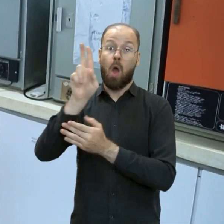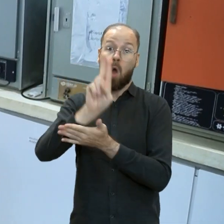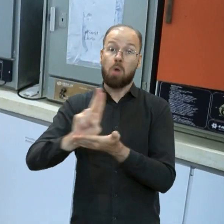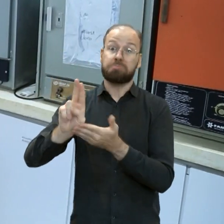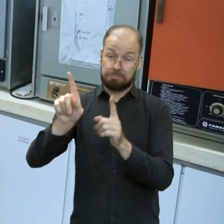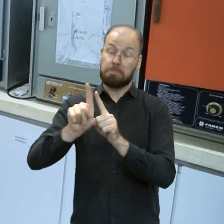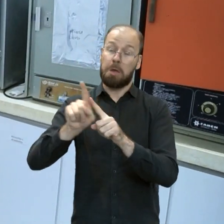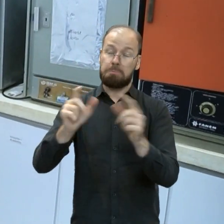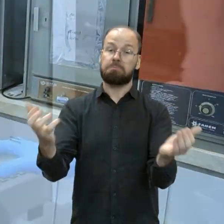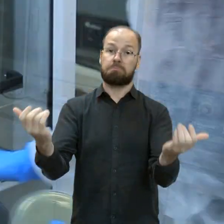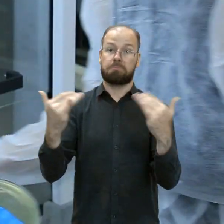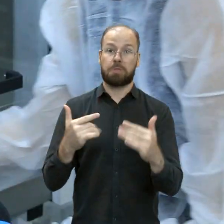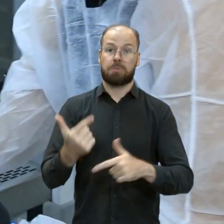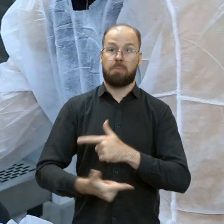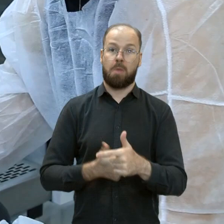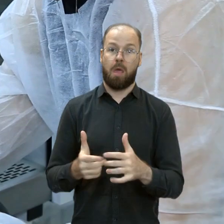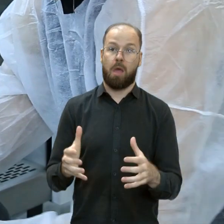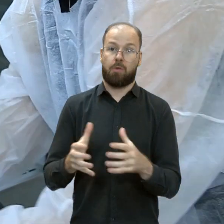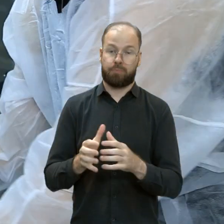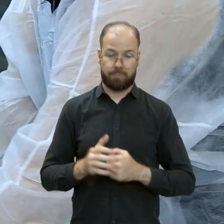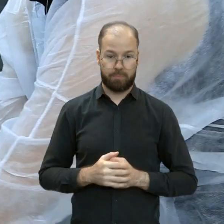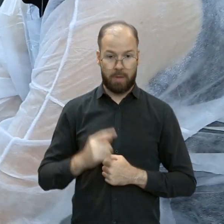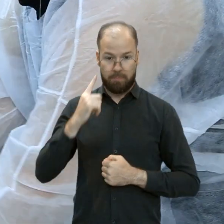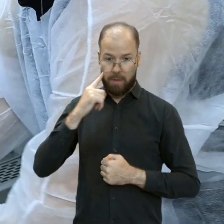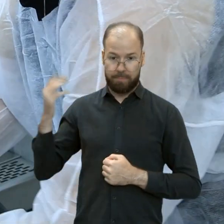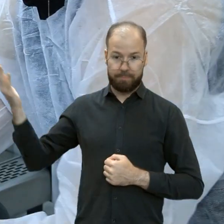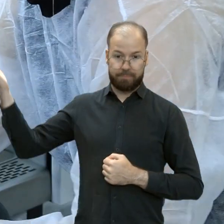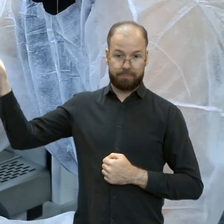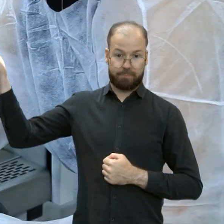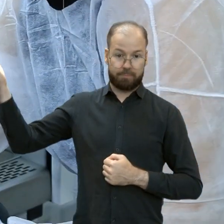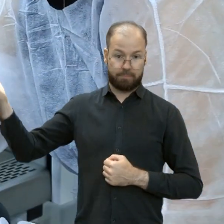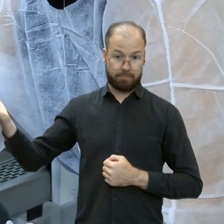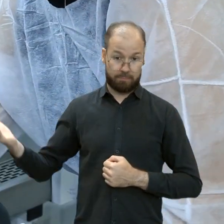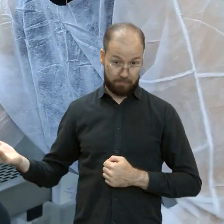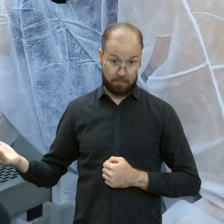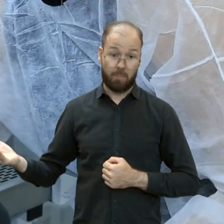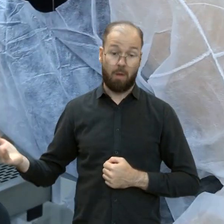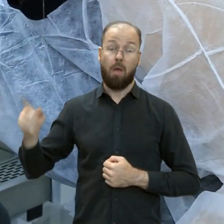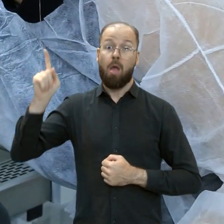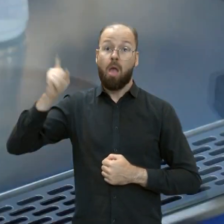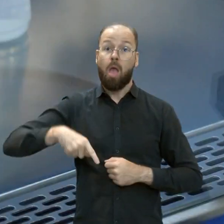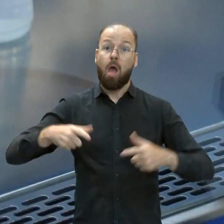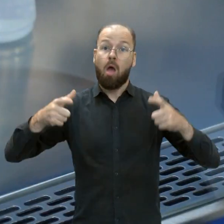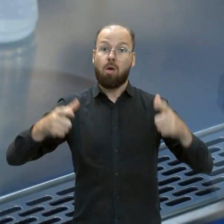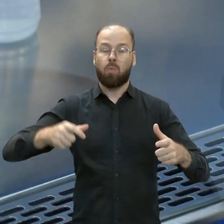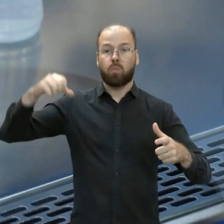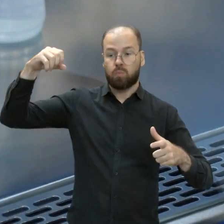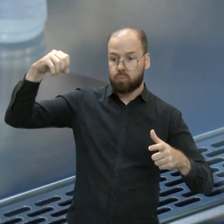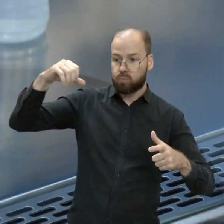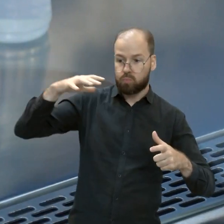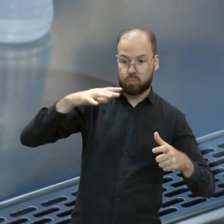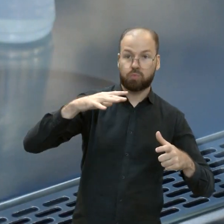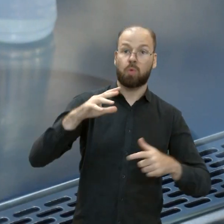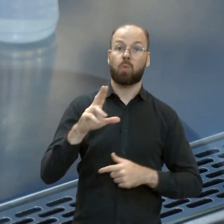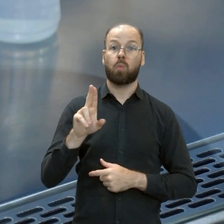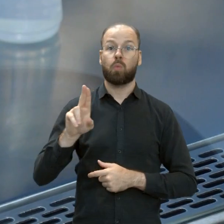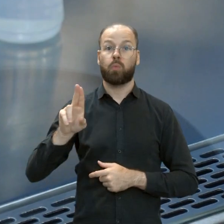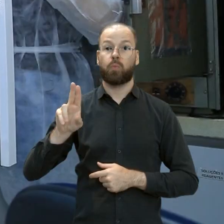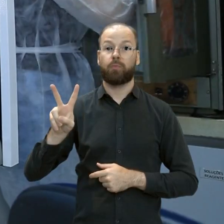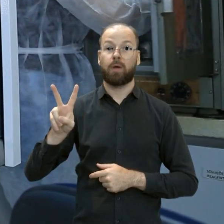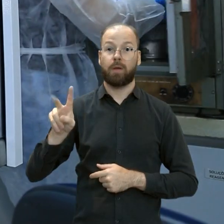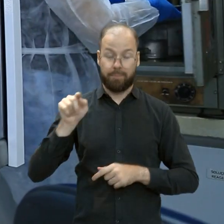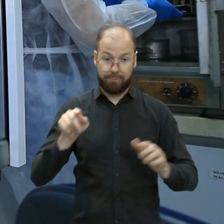uma cabine de segurança. É nela que os materiais são esterilizados pela luz UV. A cabine também serve para